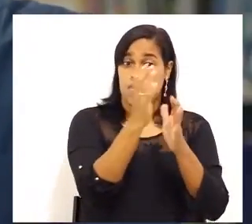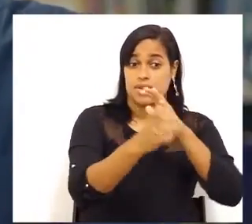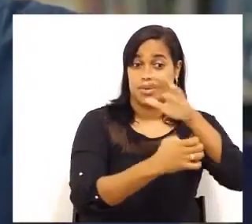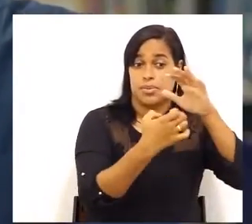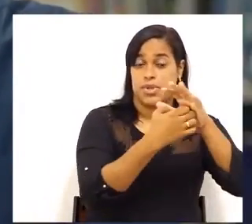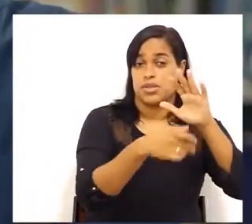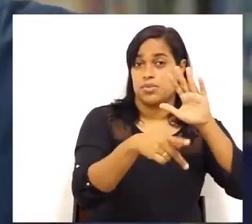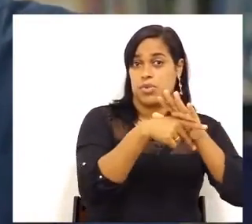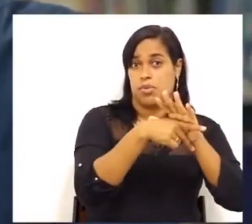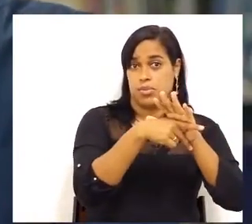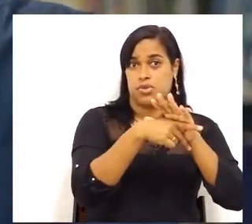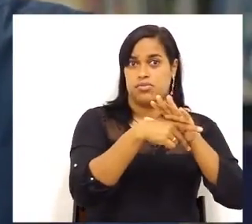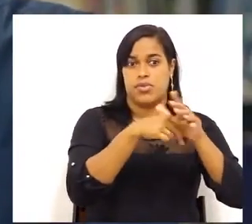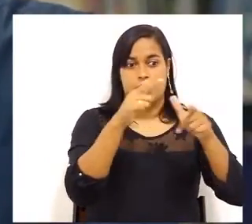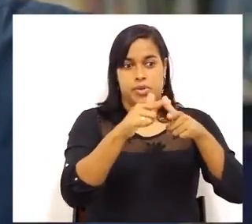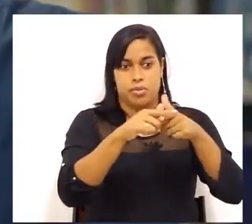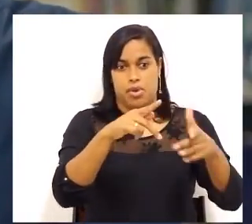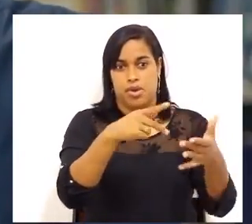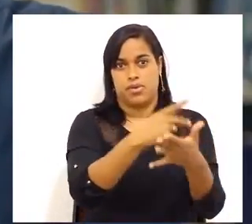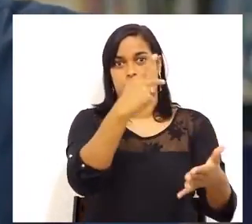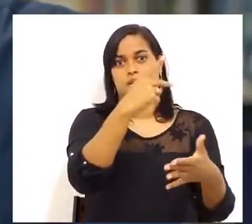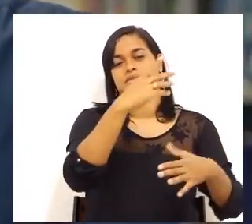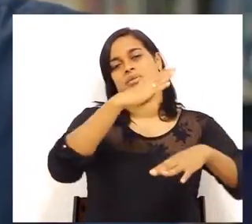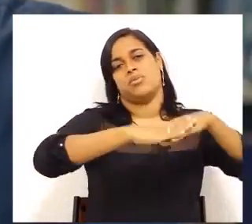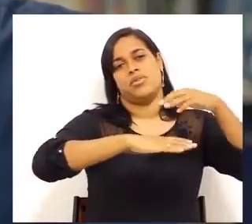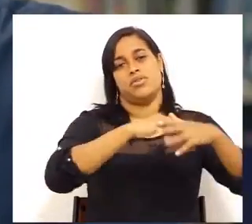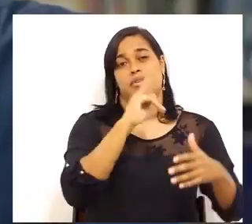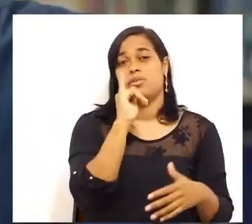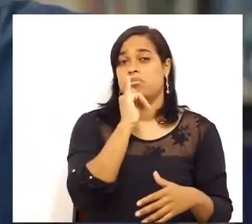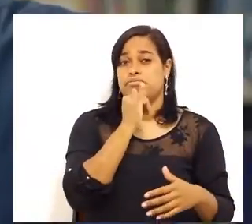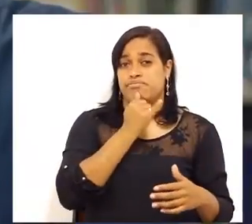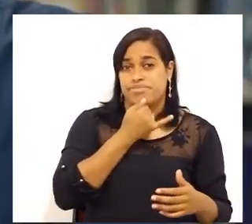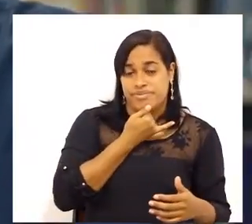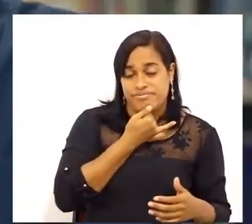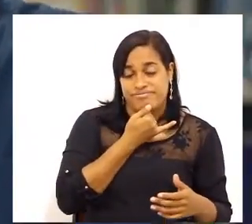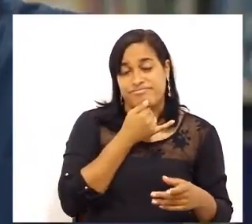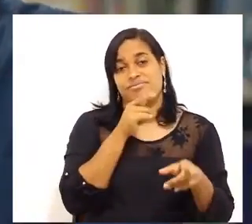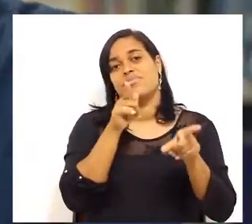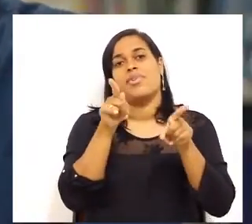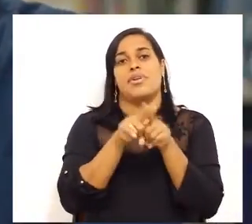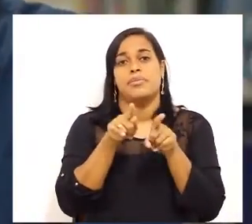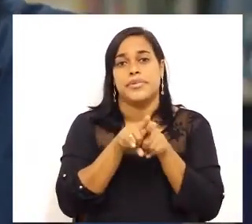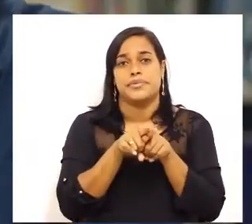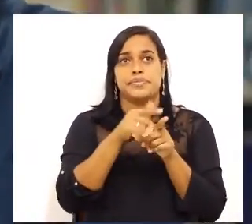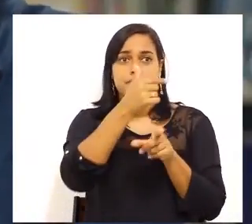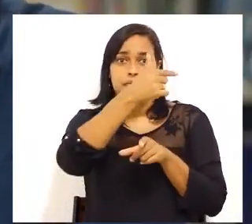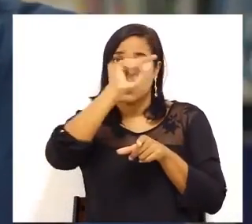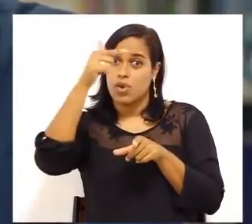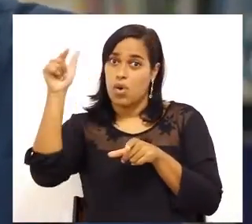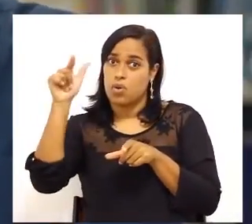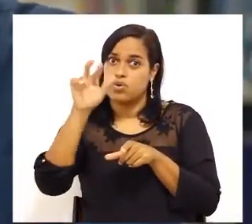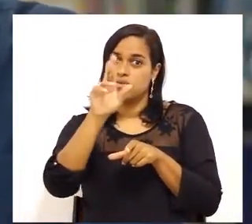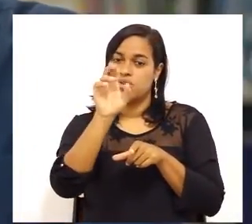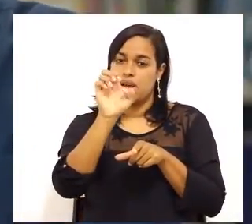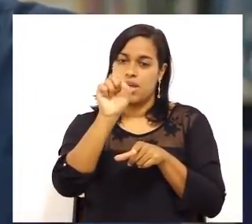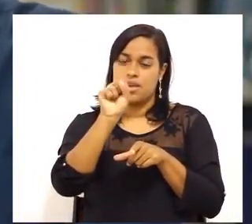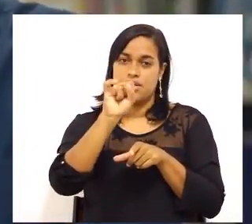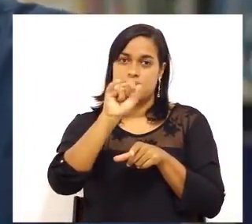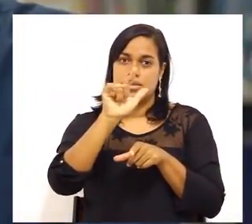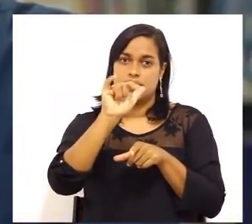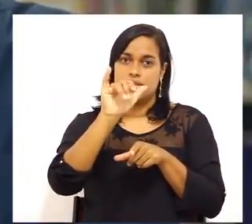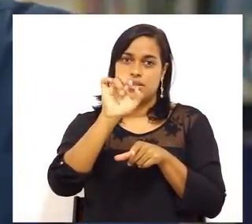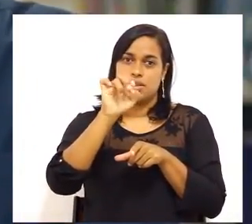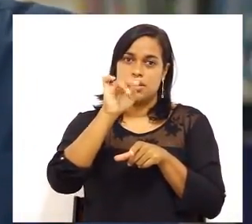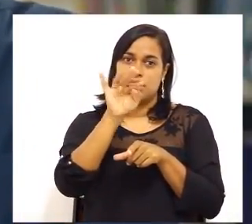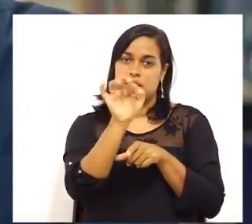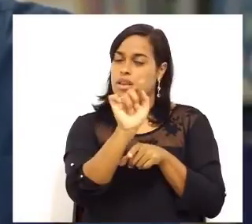surge, o funcionário, ele se desanima, ele esmorece. E outros, os resilientes, não. Diante dessa